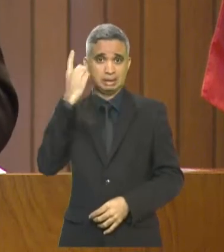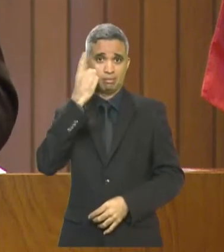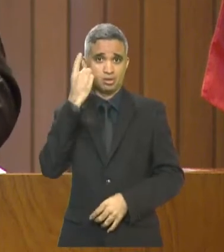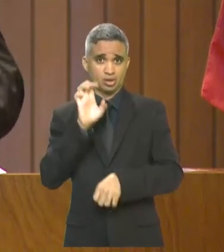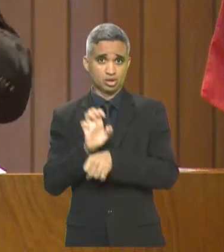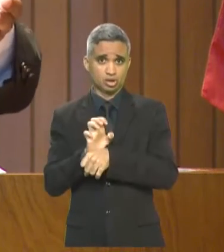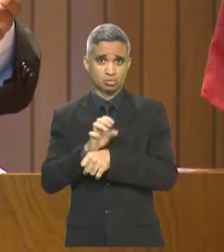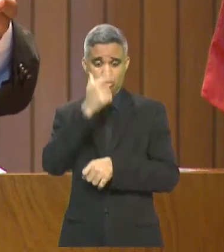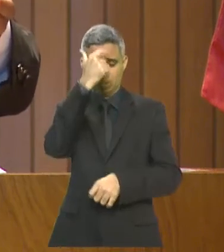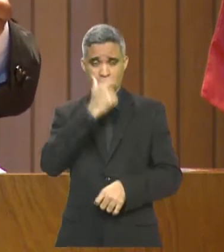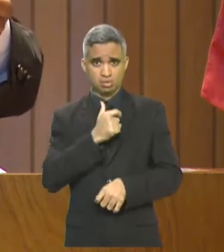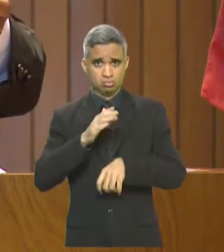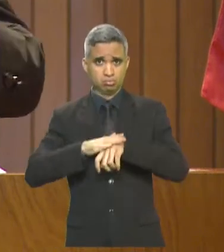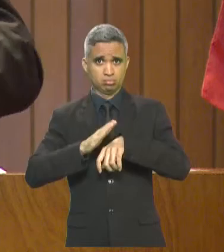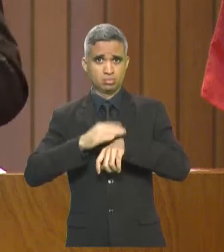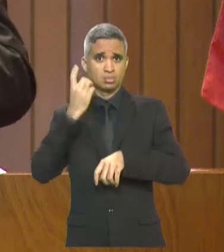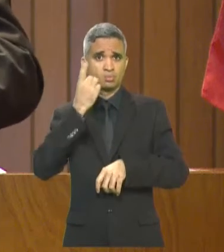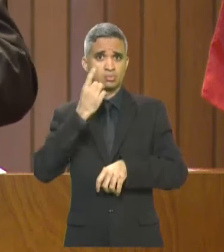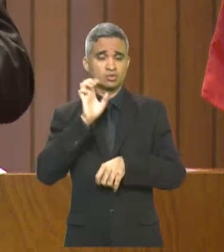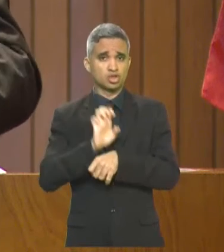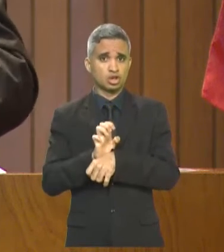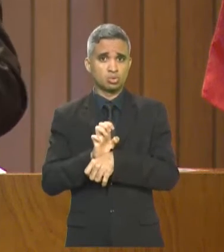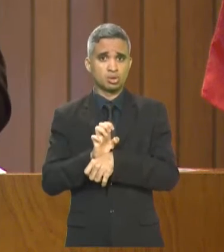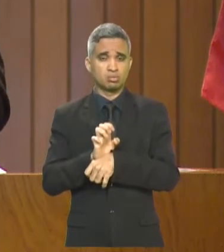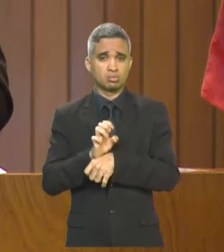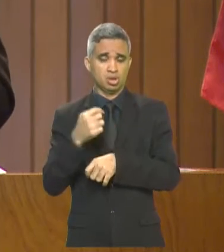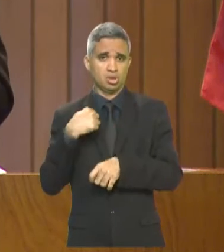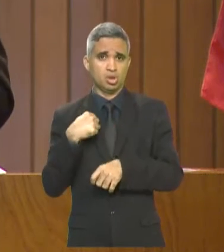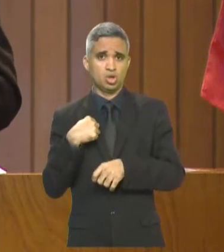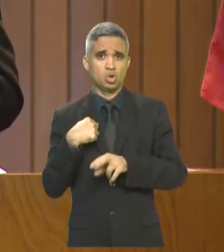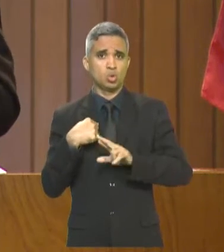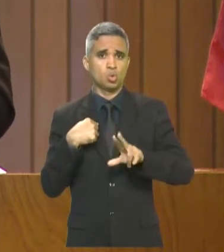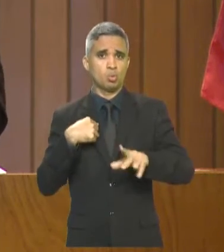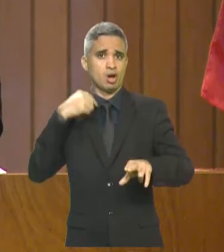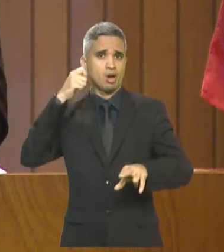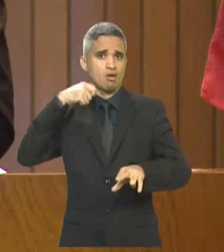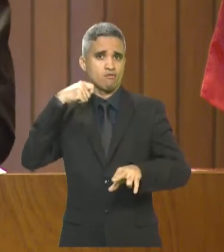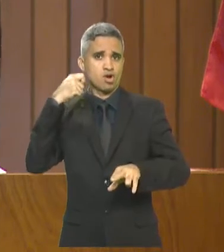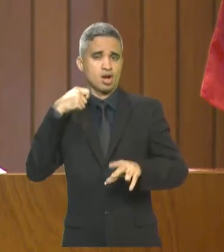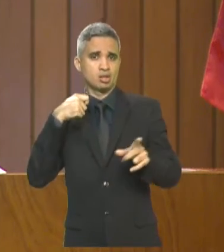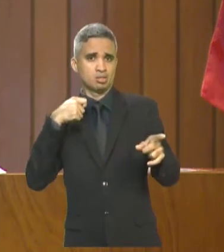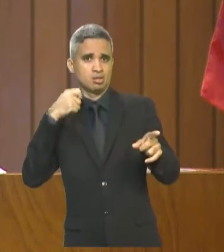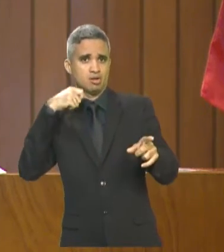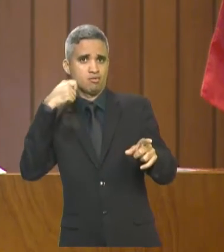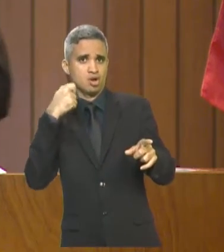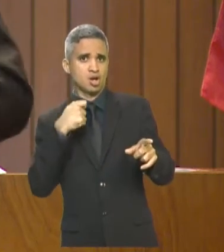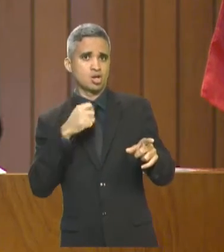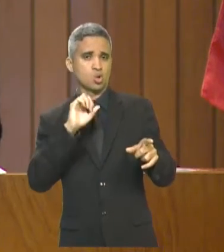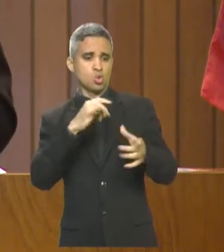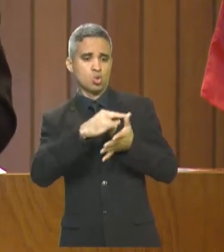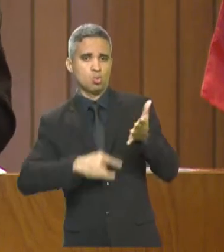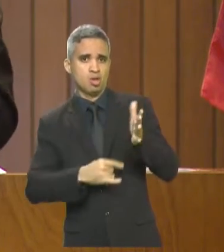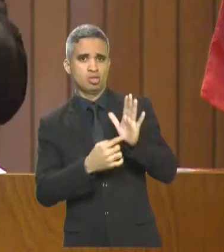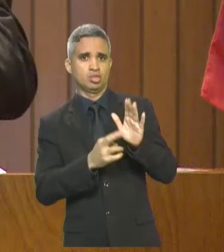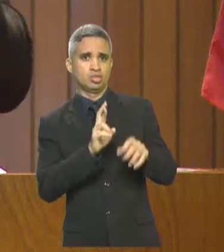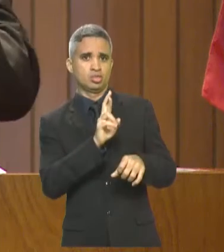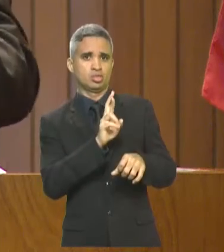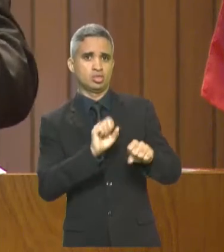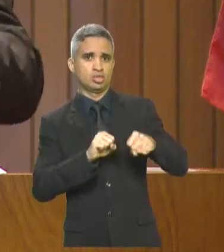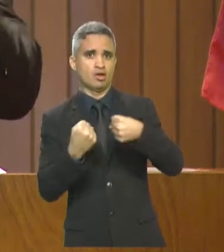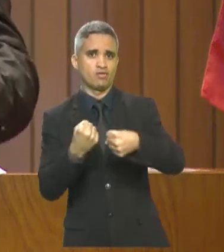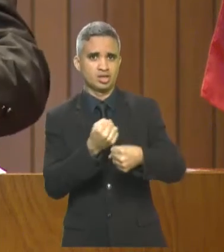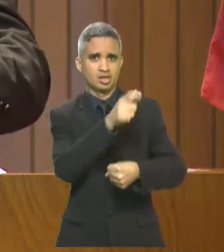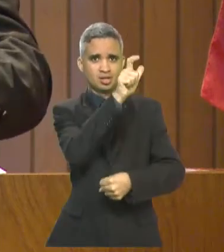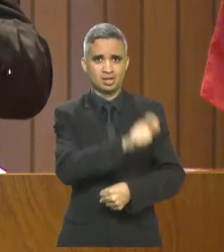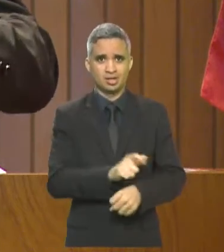prefeito Eduardo Brait, mas estou exaltando as ações da prefeitura de São Luís do combate ao coronavírus, e sem